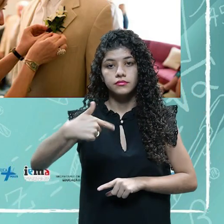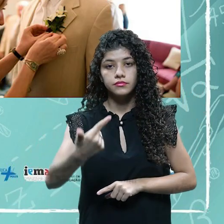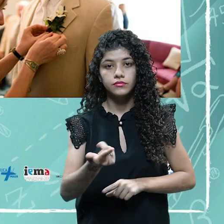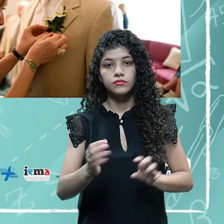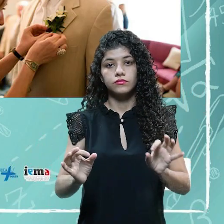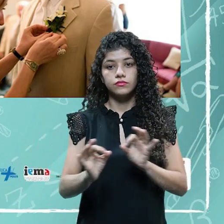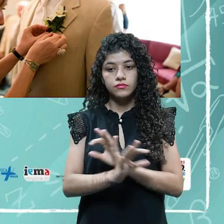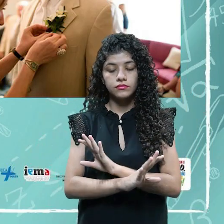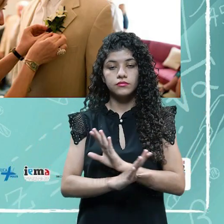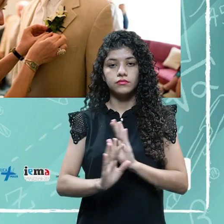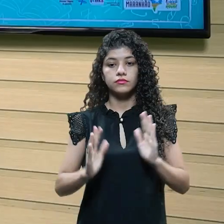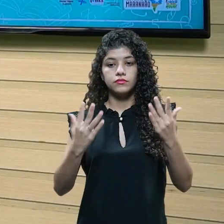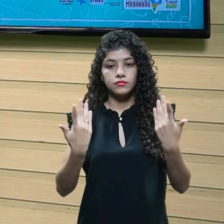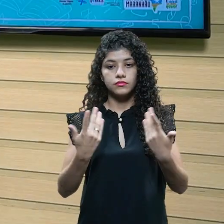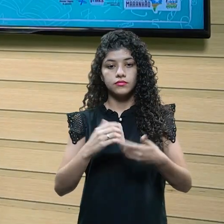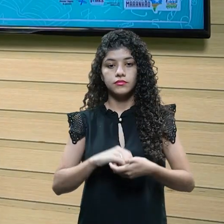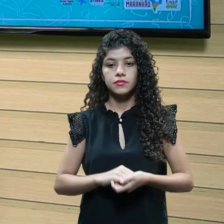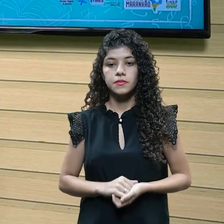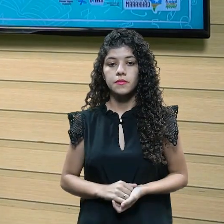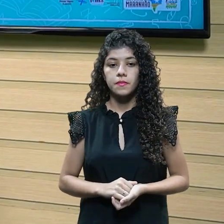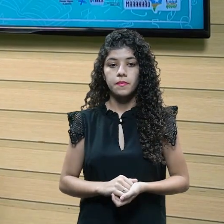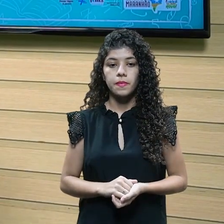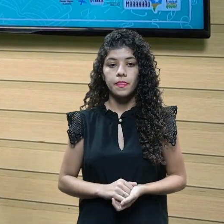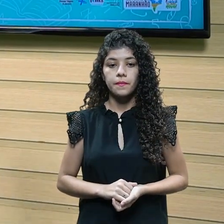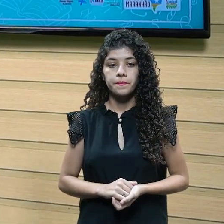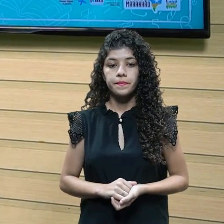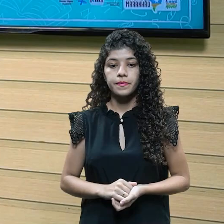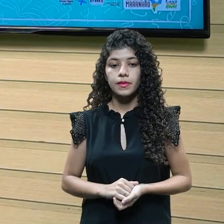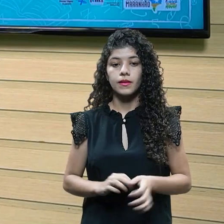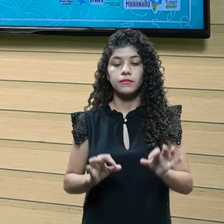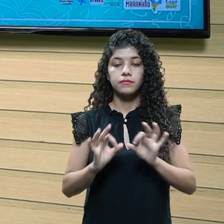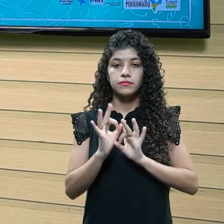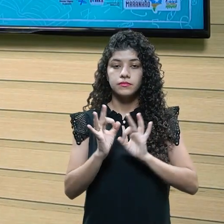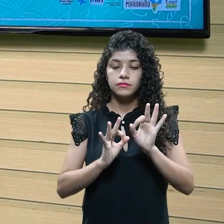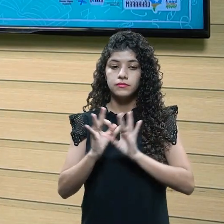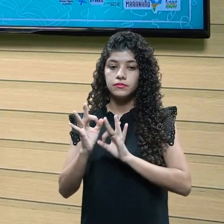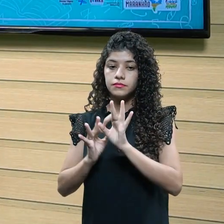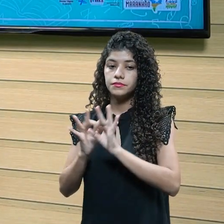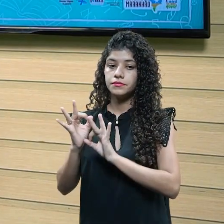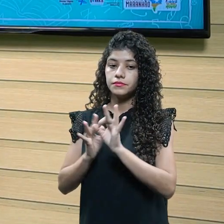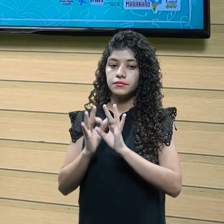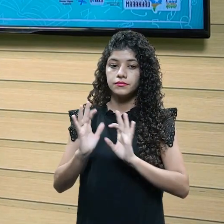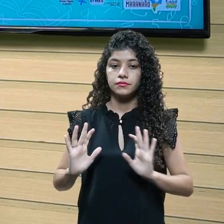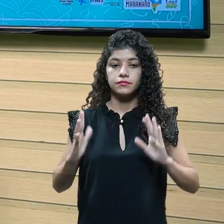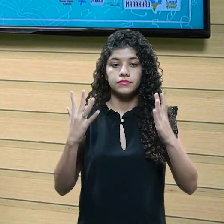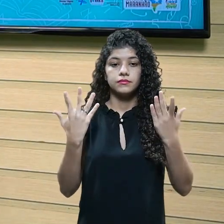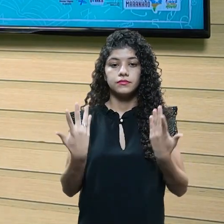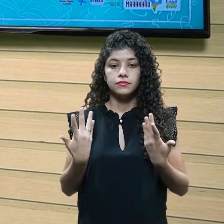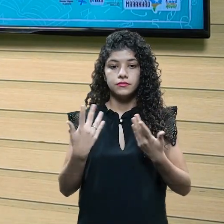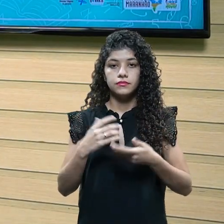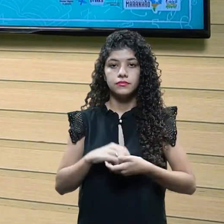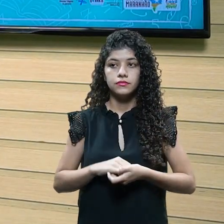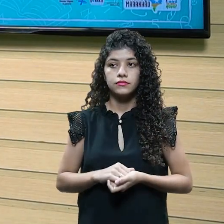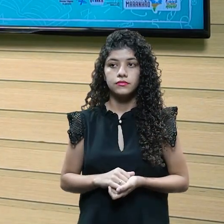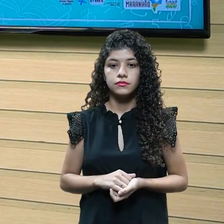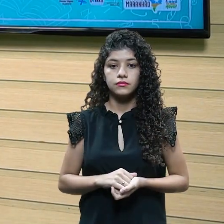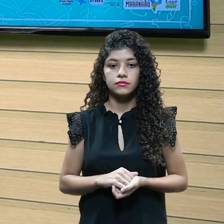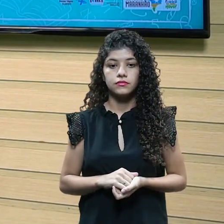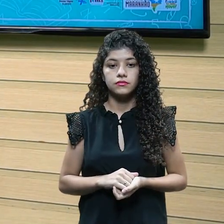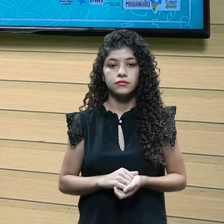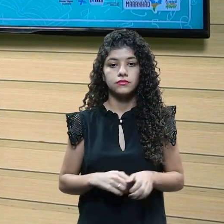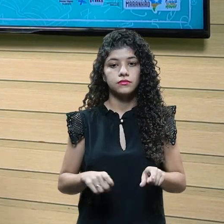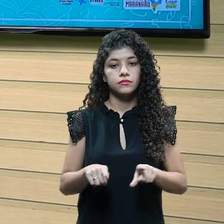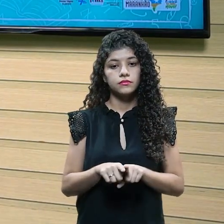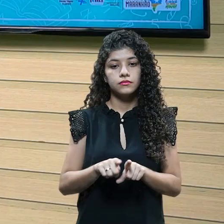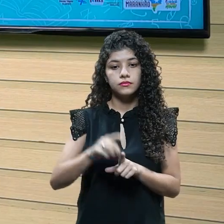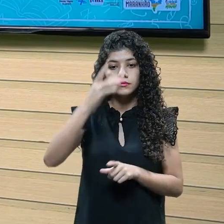diferente do mestre de cerimônia, né? O cerimonialista é aquele que faz toda a organização no cerimonial e o mestre de cerimônia